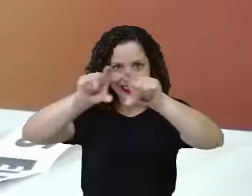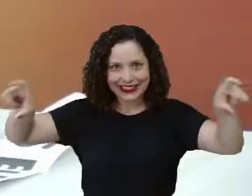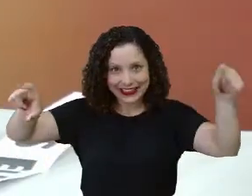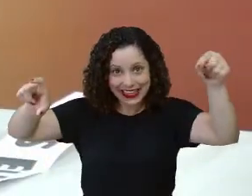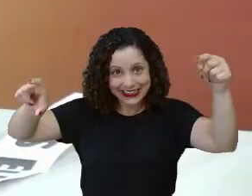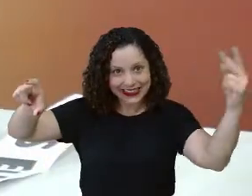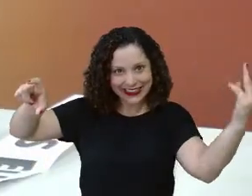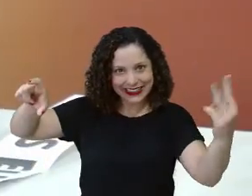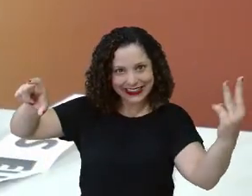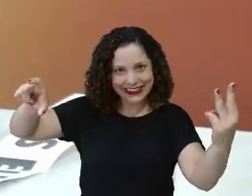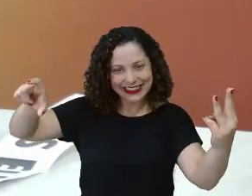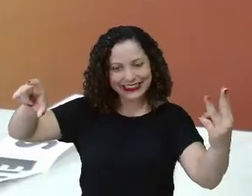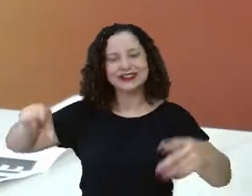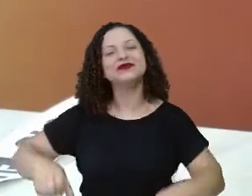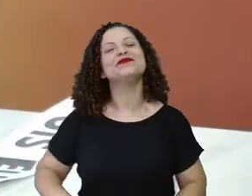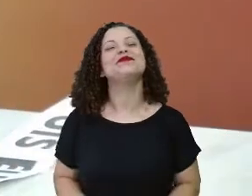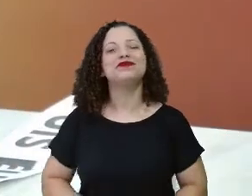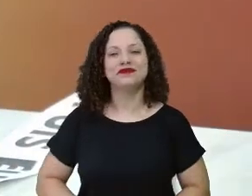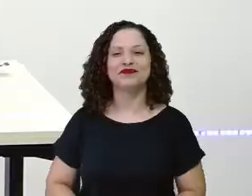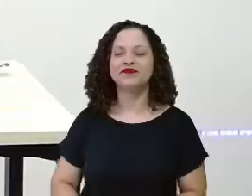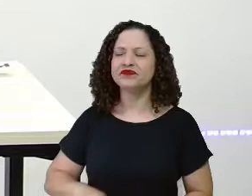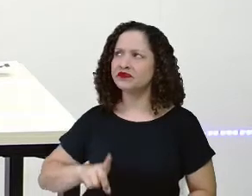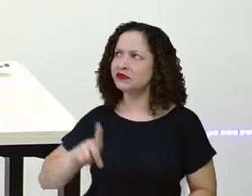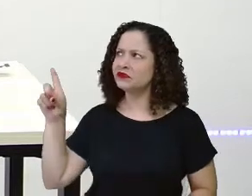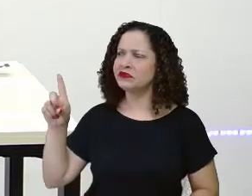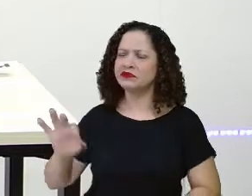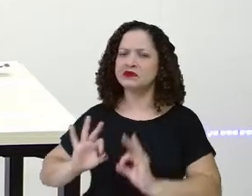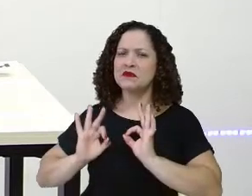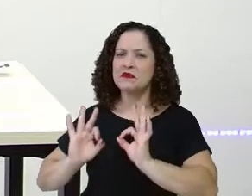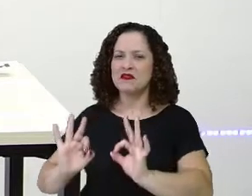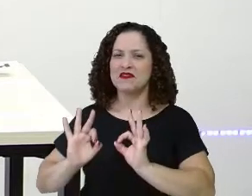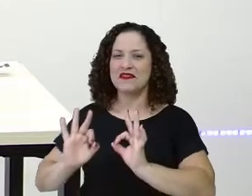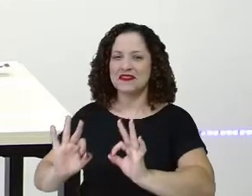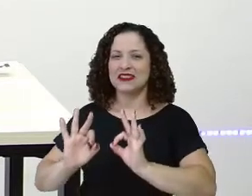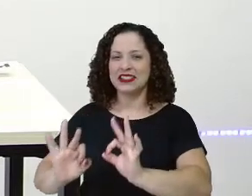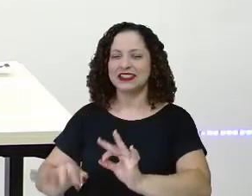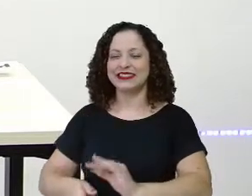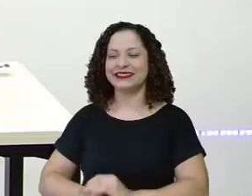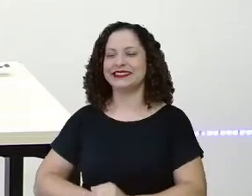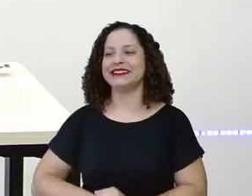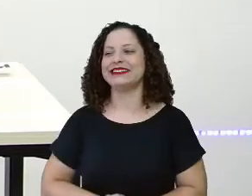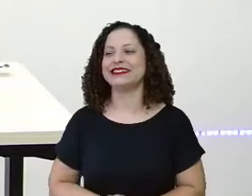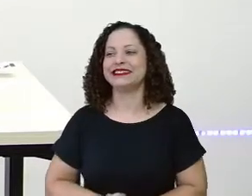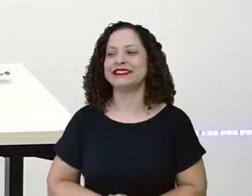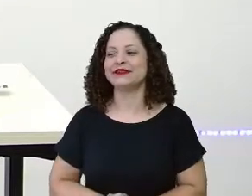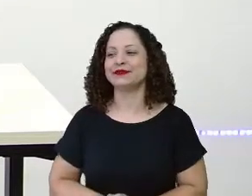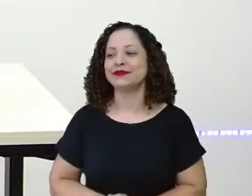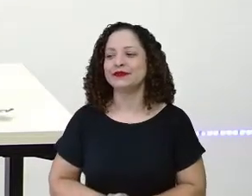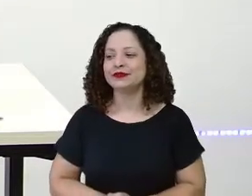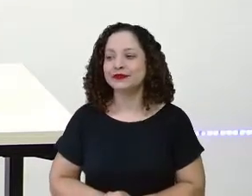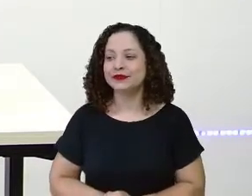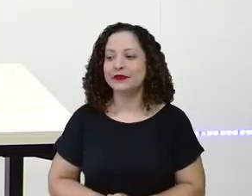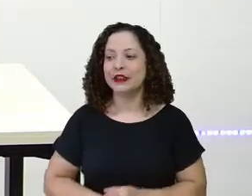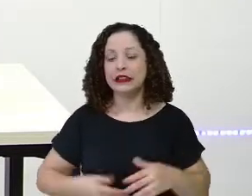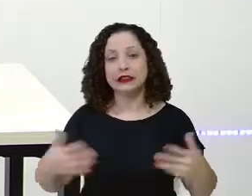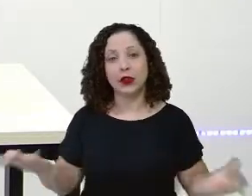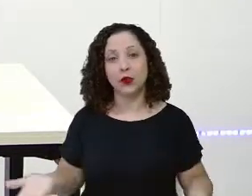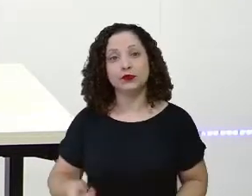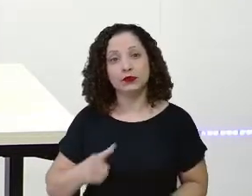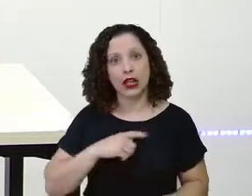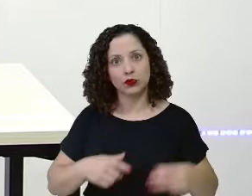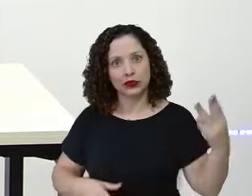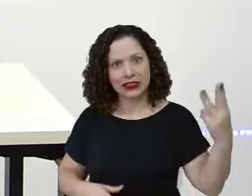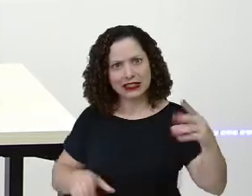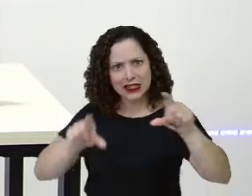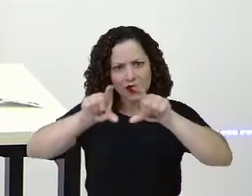terceiro verso! Essa, Laís, arrasa, viu? Arrasa! Olha aí! Então, a gente já descobriu que ele tá no terceiro! Vou deixar aqui porque a gente vai